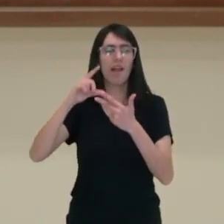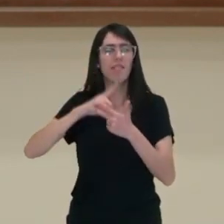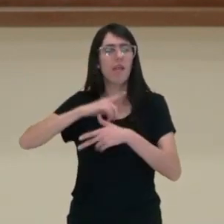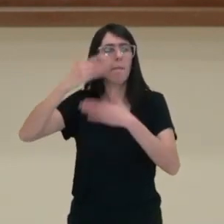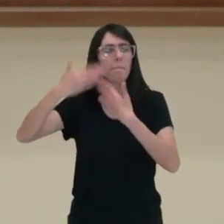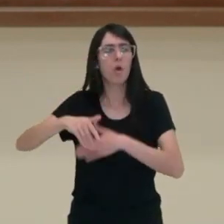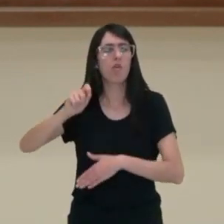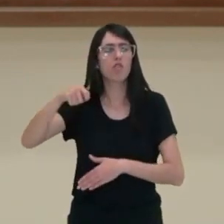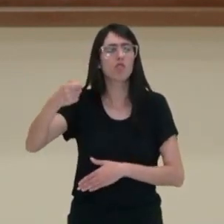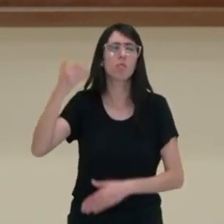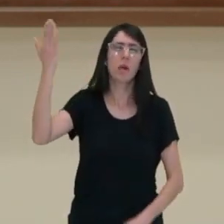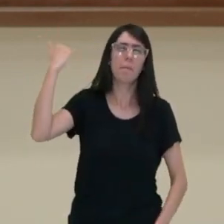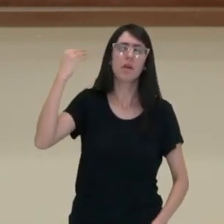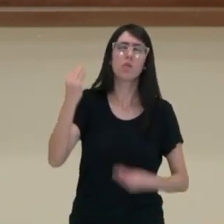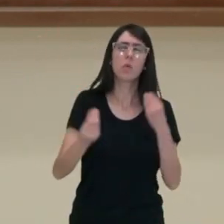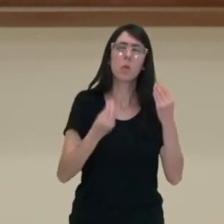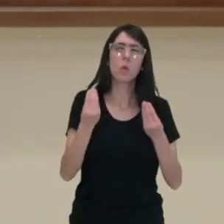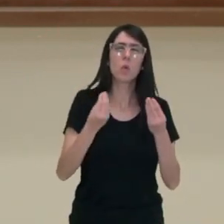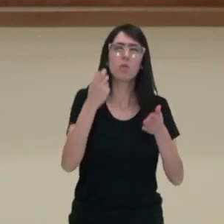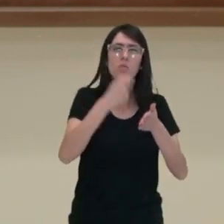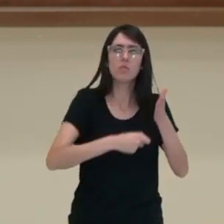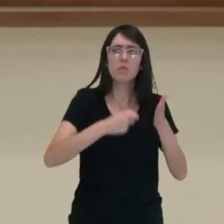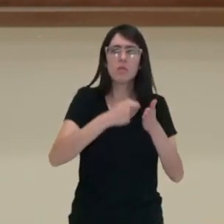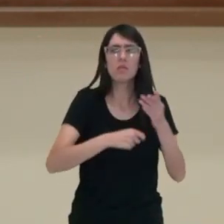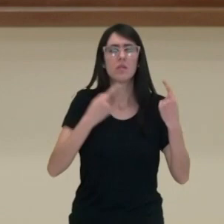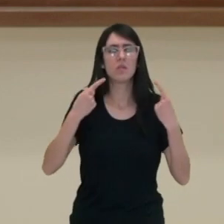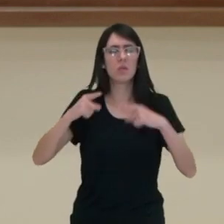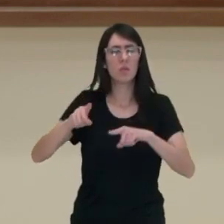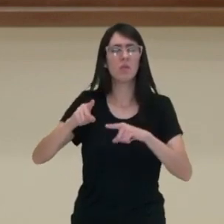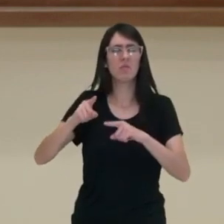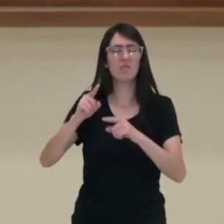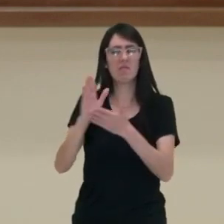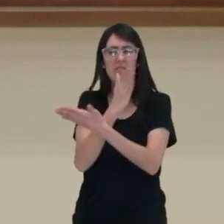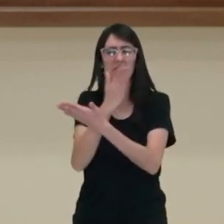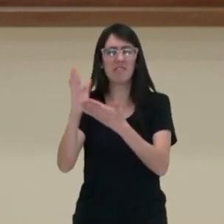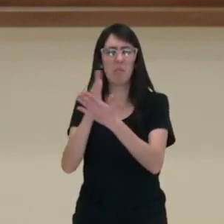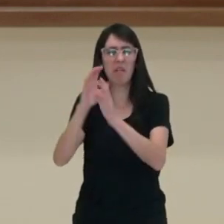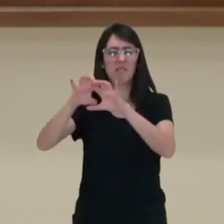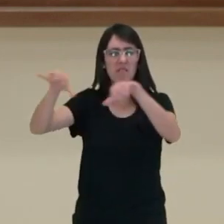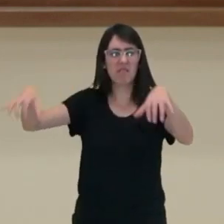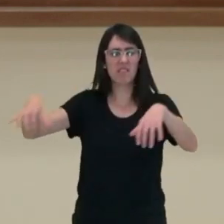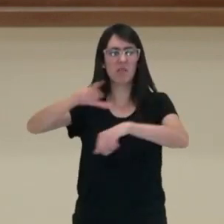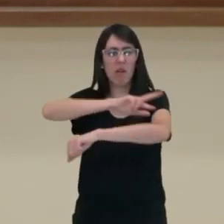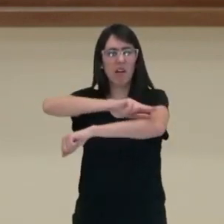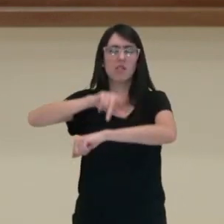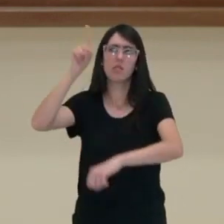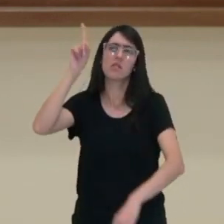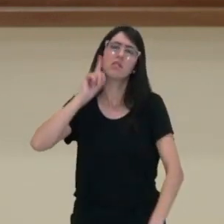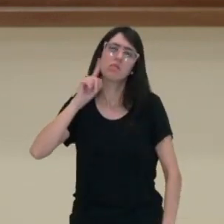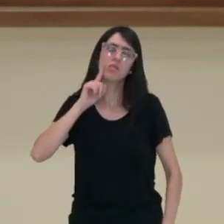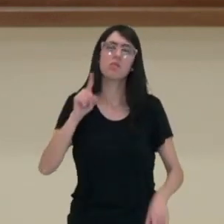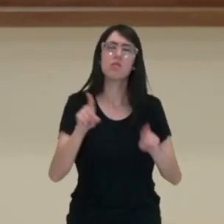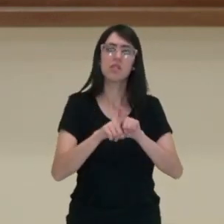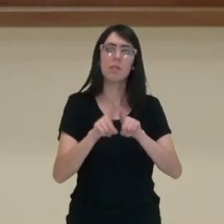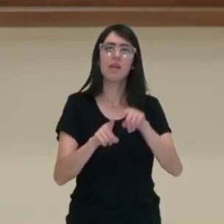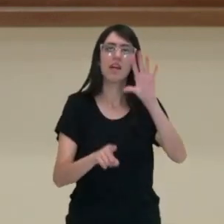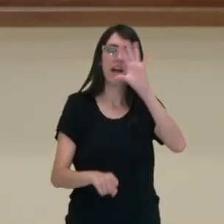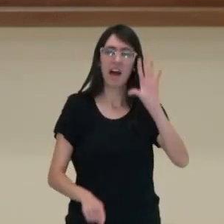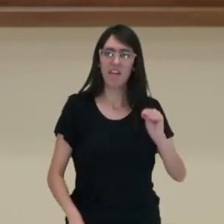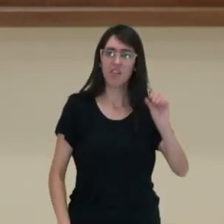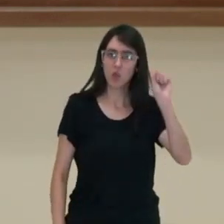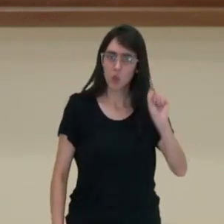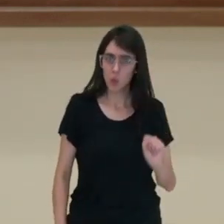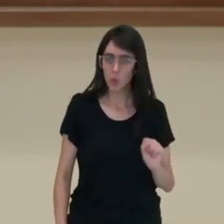60 e a luta histórica contra a segregação racial, seja nos Estados Unidos, na África do Sul. Então são